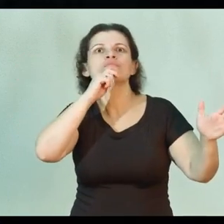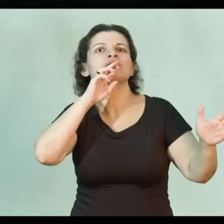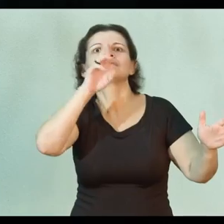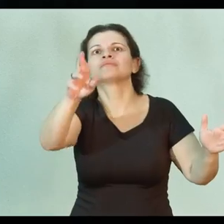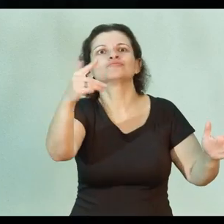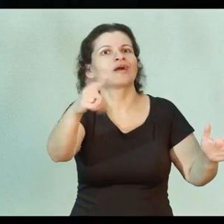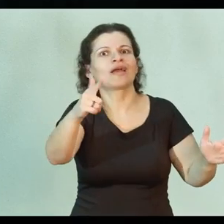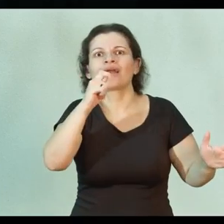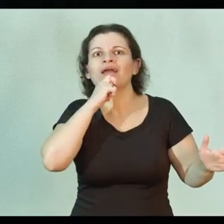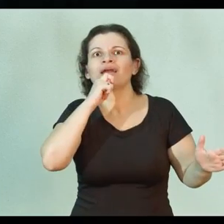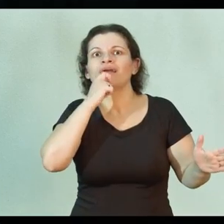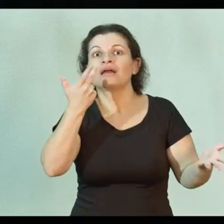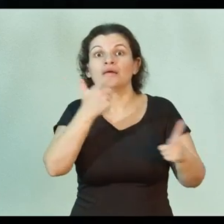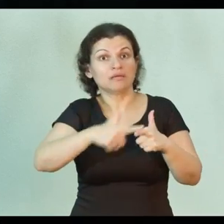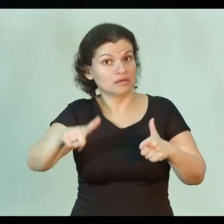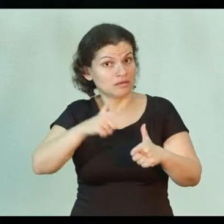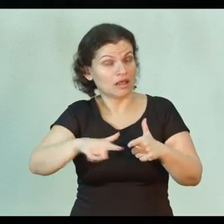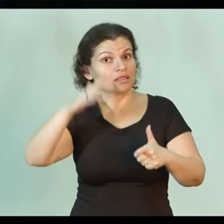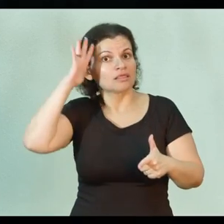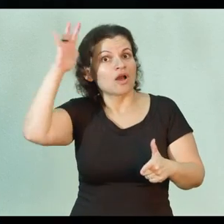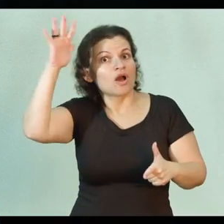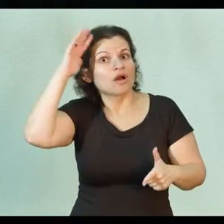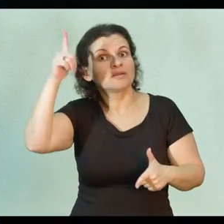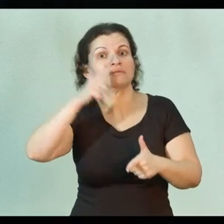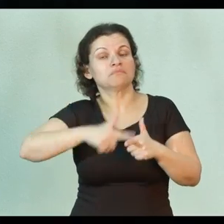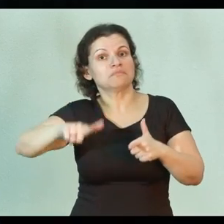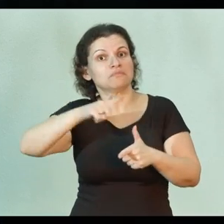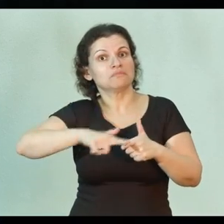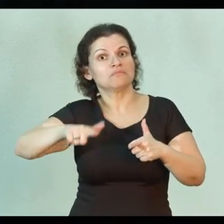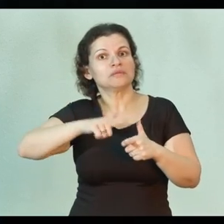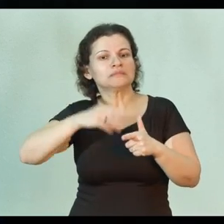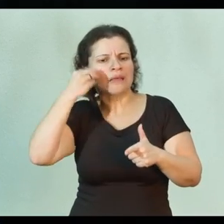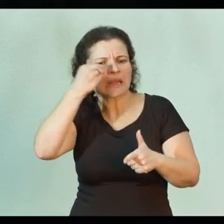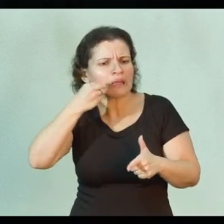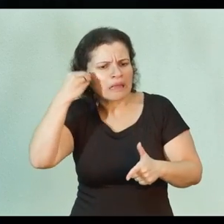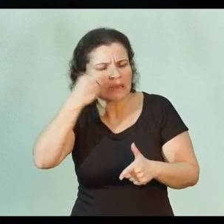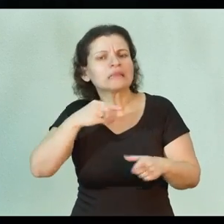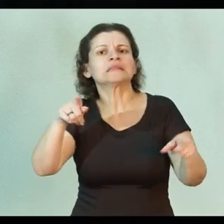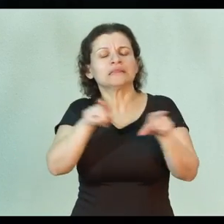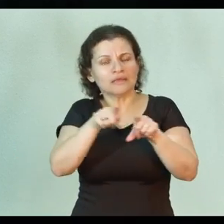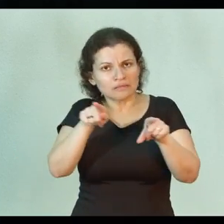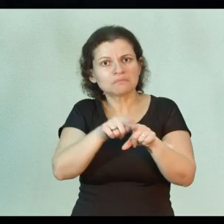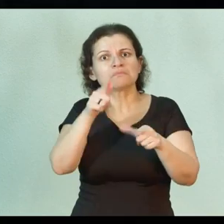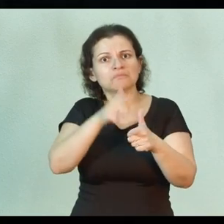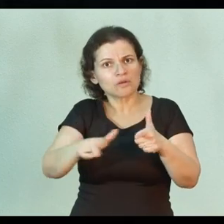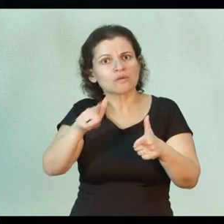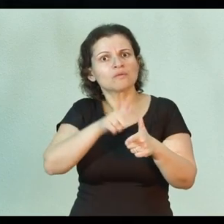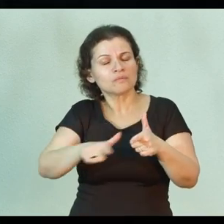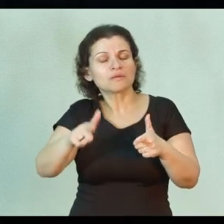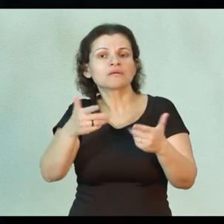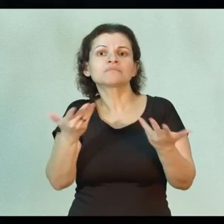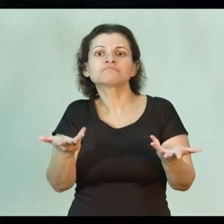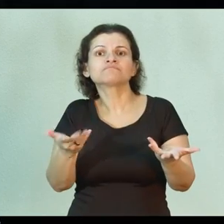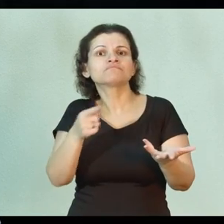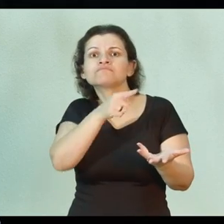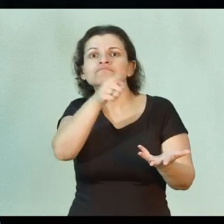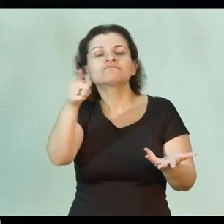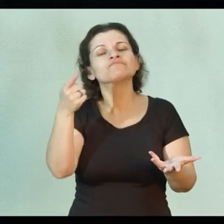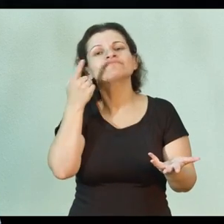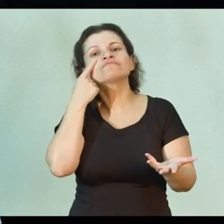problemas que não têm solução, problemas teóricos, problemas experimentais e problemas que